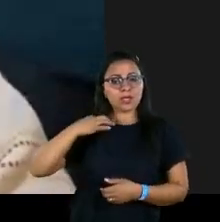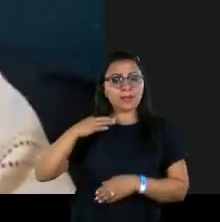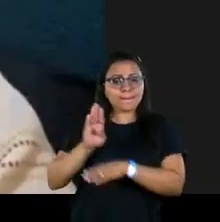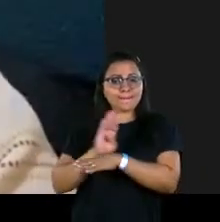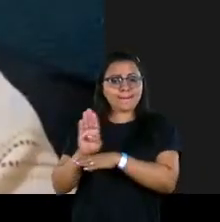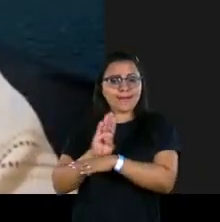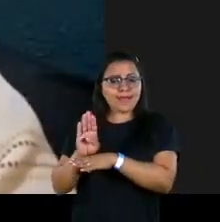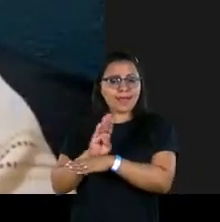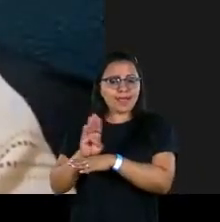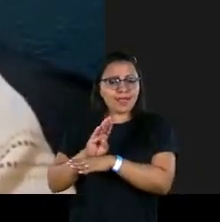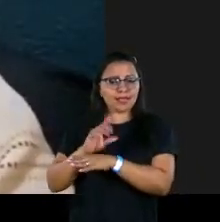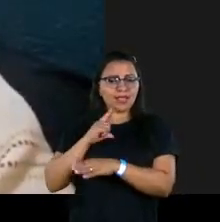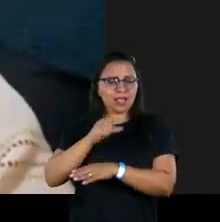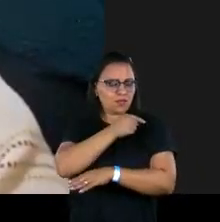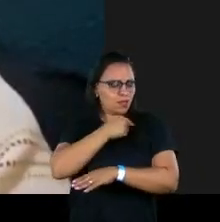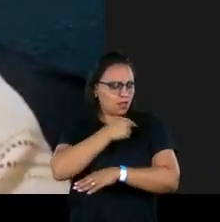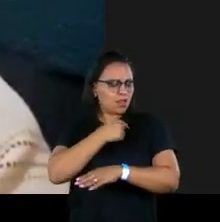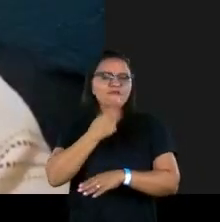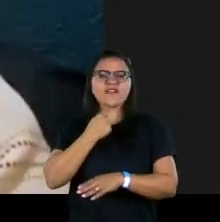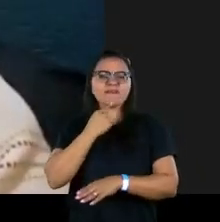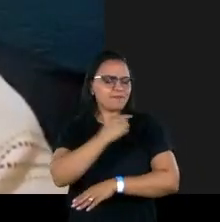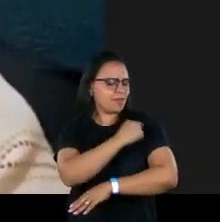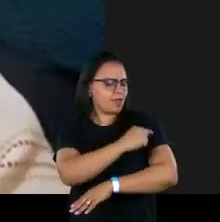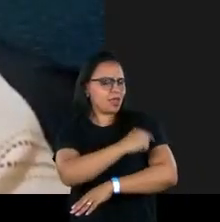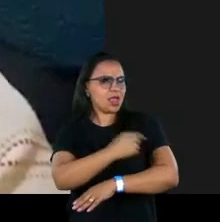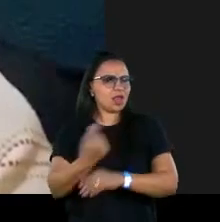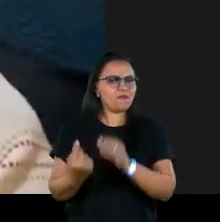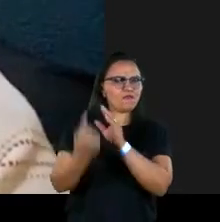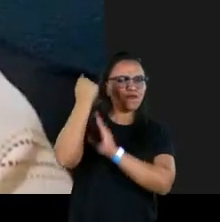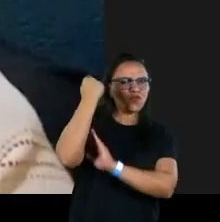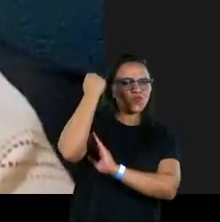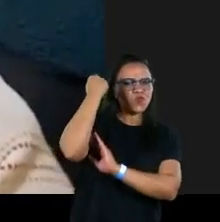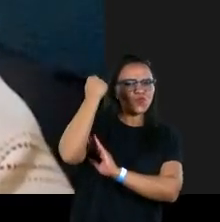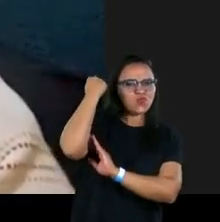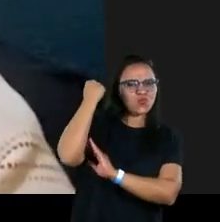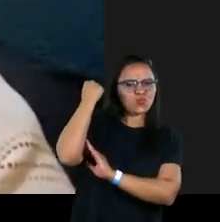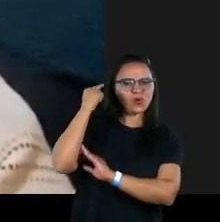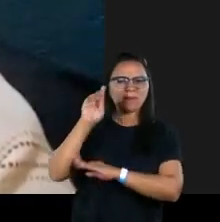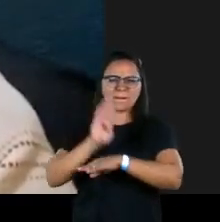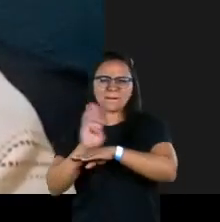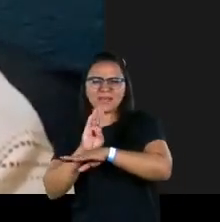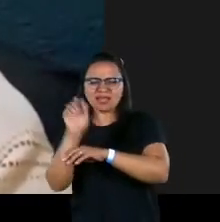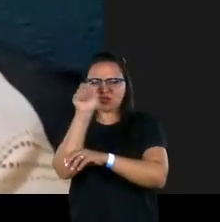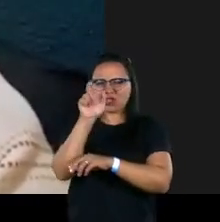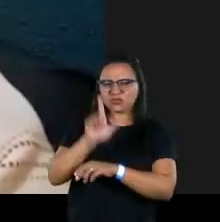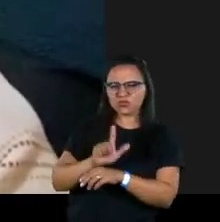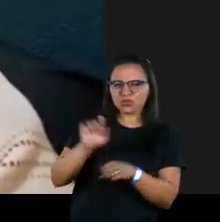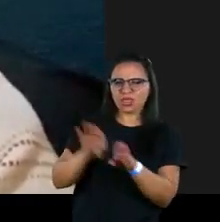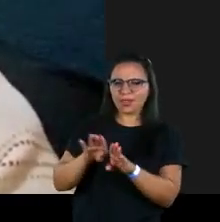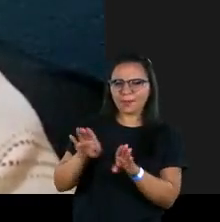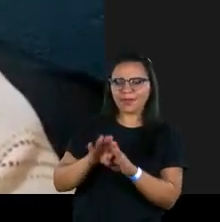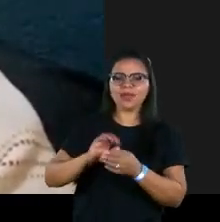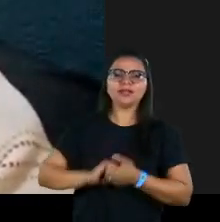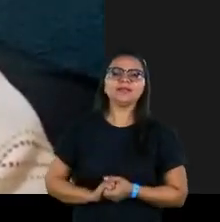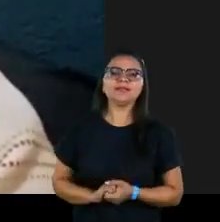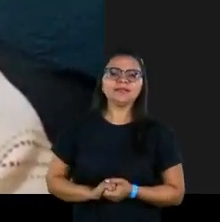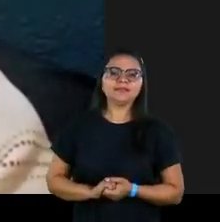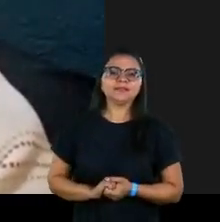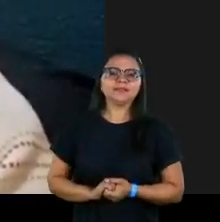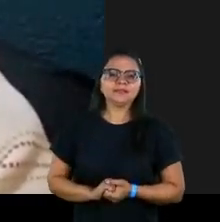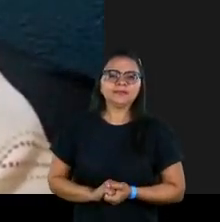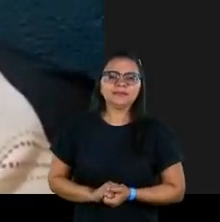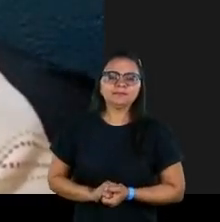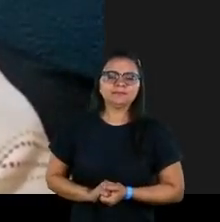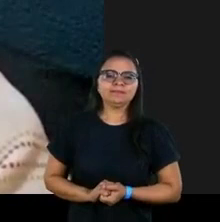beige, de farruzinhas vermelhas, um fundo aqui meio beige com azul também e